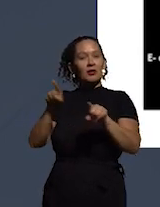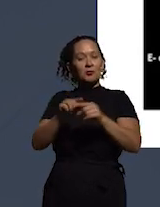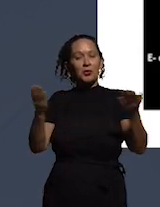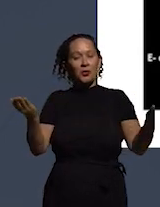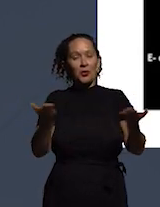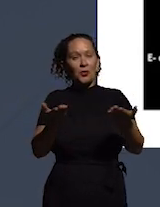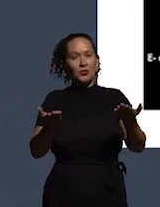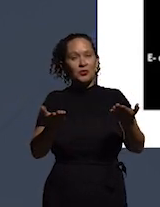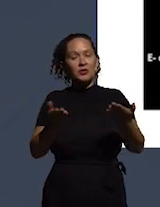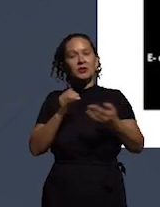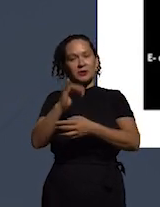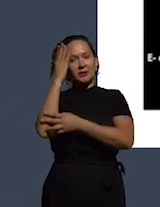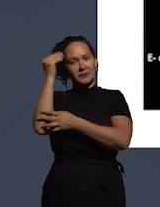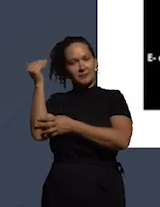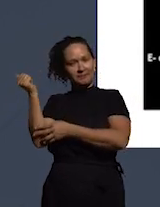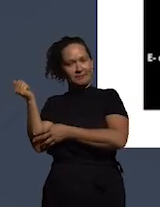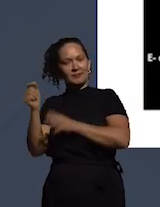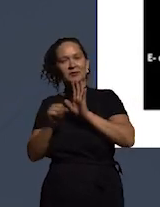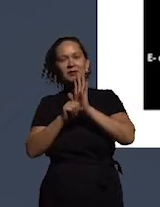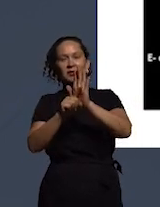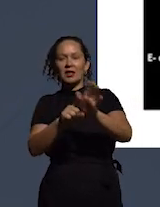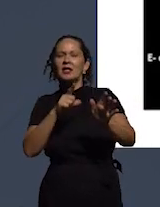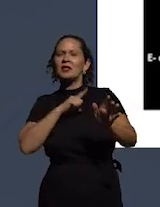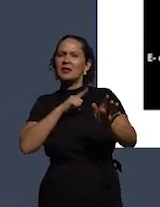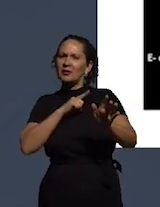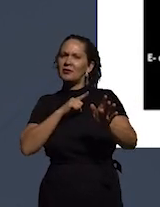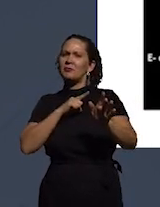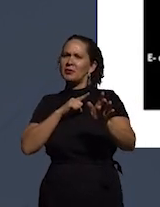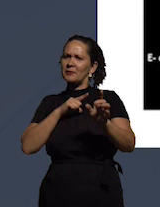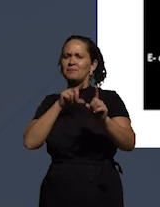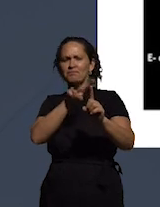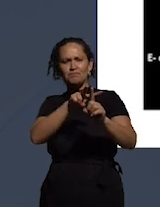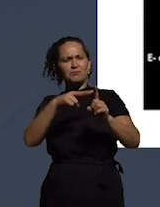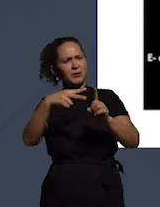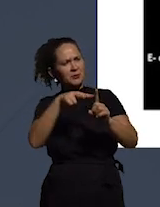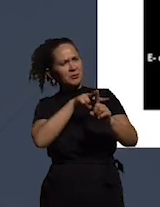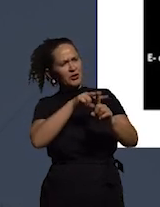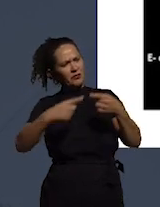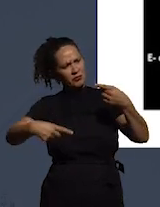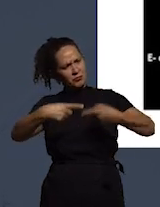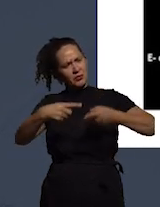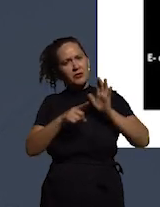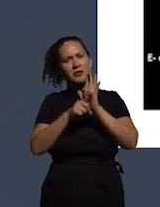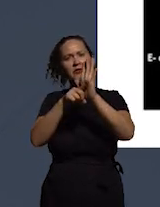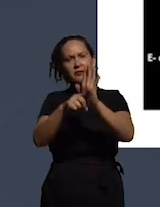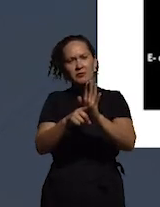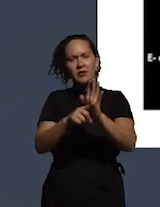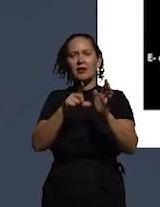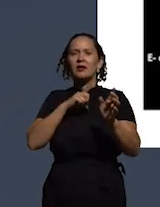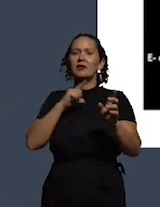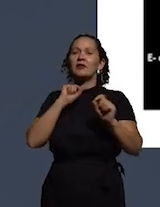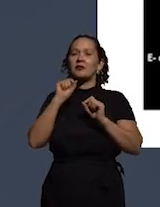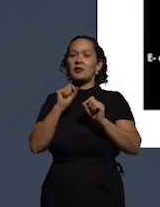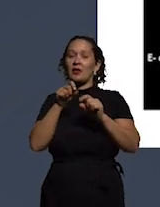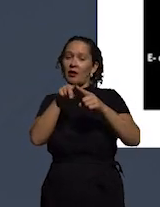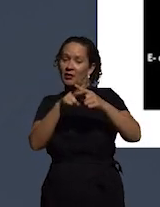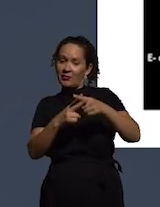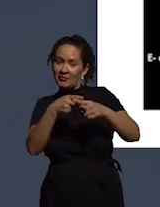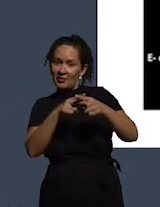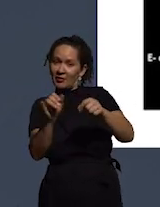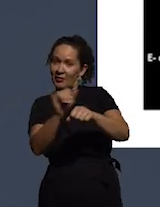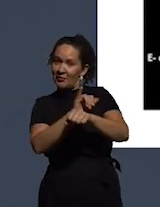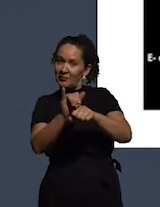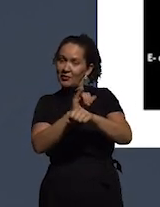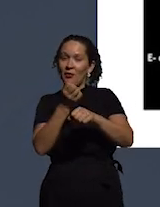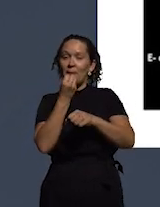casos de sucesso e nós vemos essas tendências nos eventos políticos e isso nos ajudará a criarmos ferramentas para o futuro eu